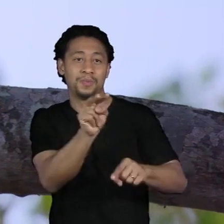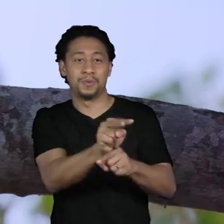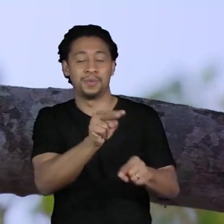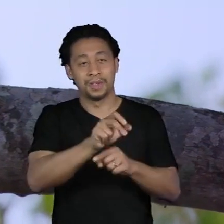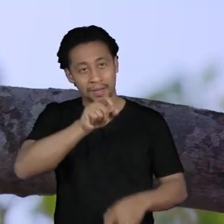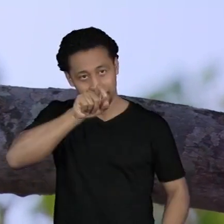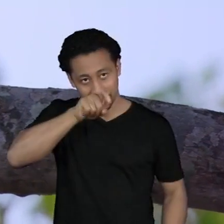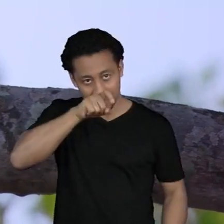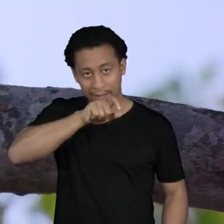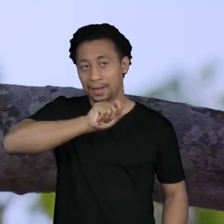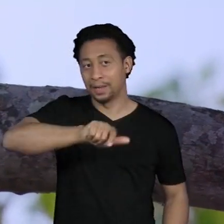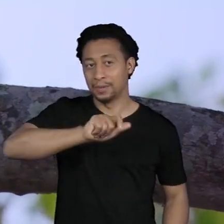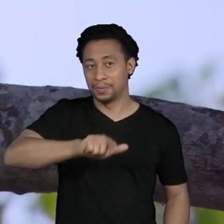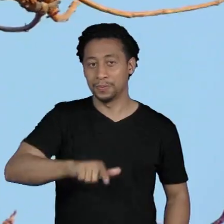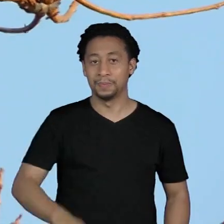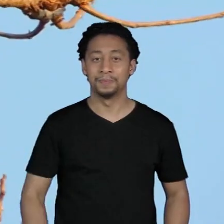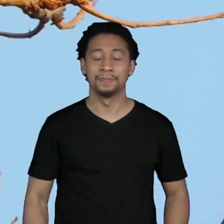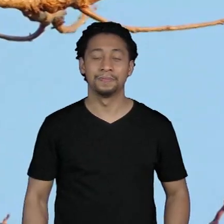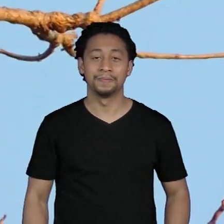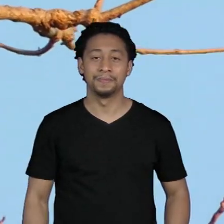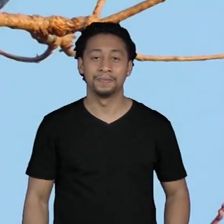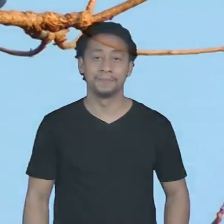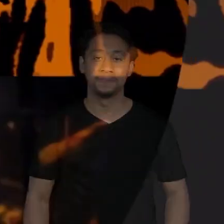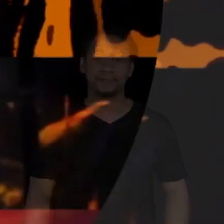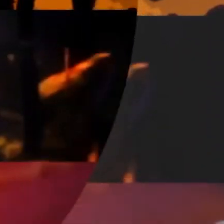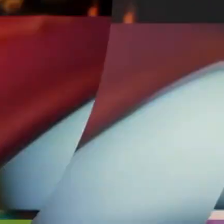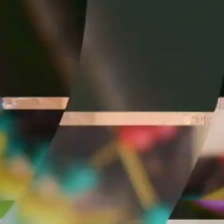Azul Música